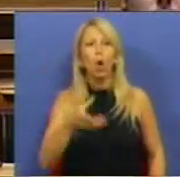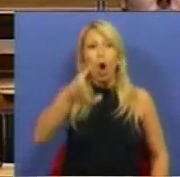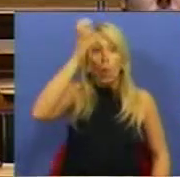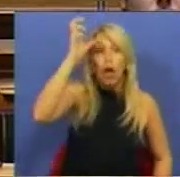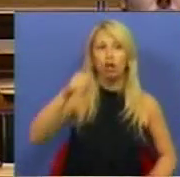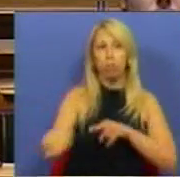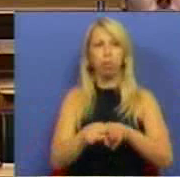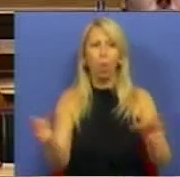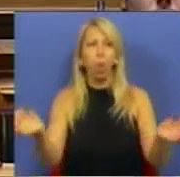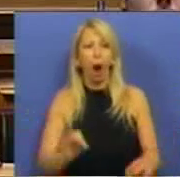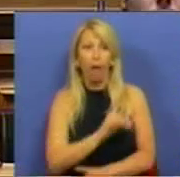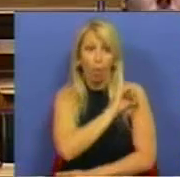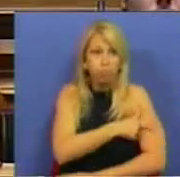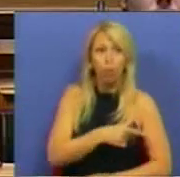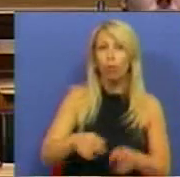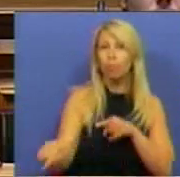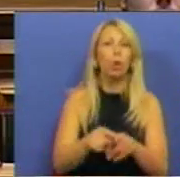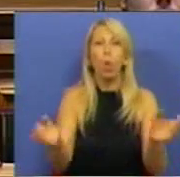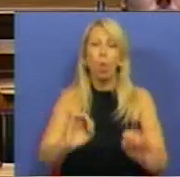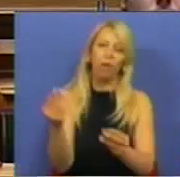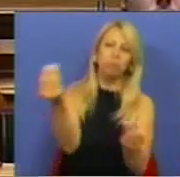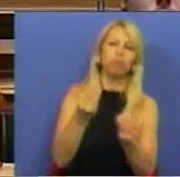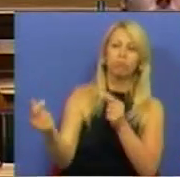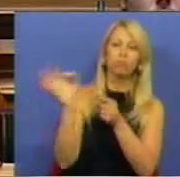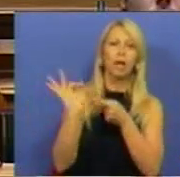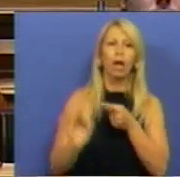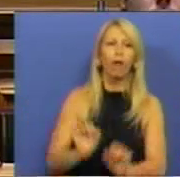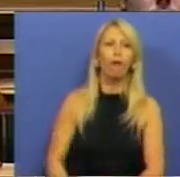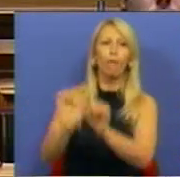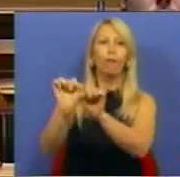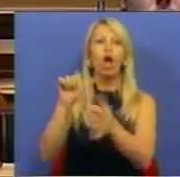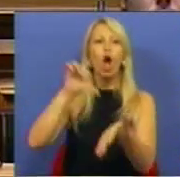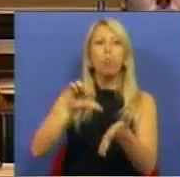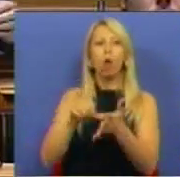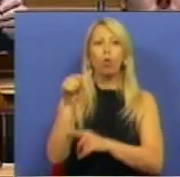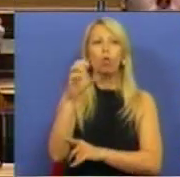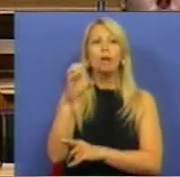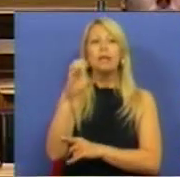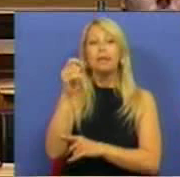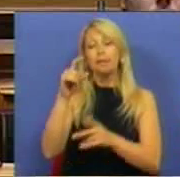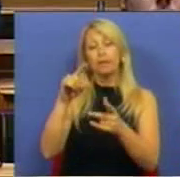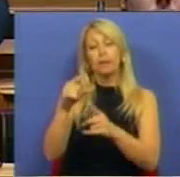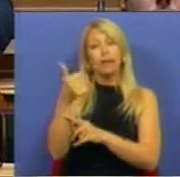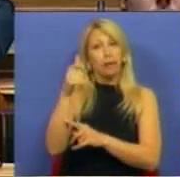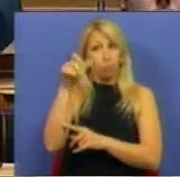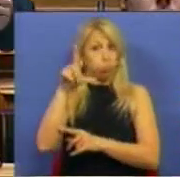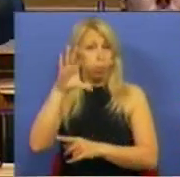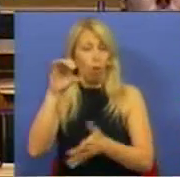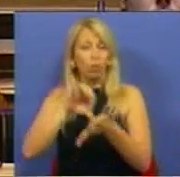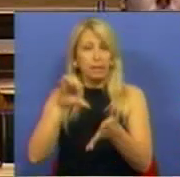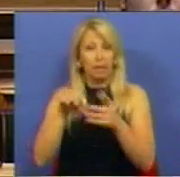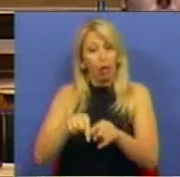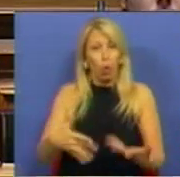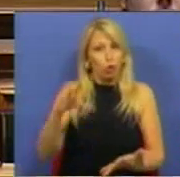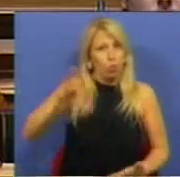política aquela que caracteriza o Bloco Central que temos hoje em Portugal. E, portanto, gostaria de o confrontar com duas